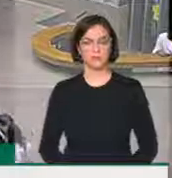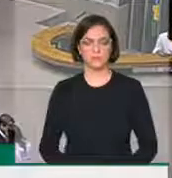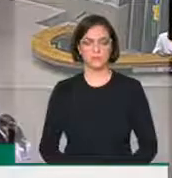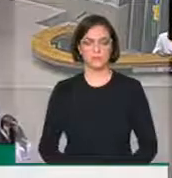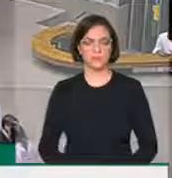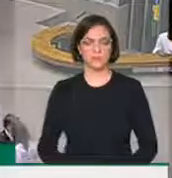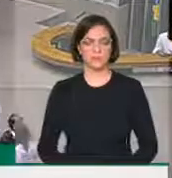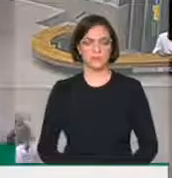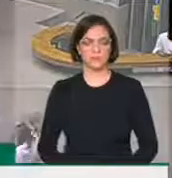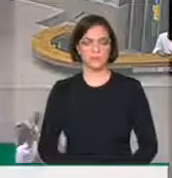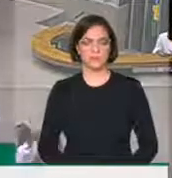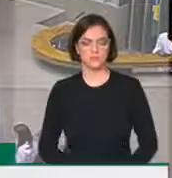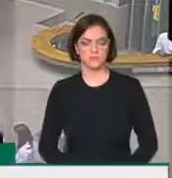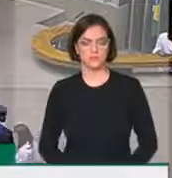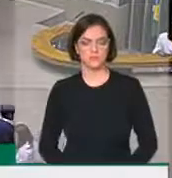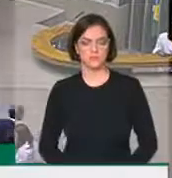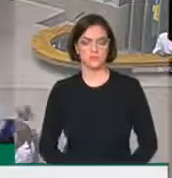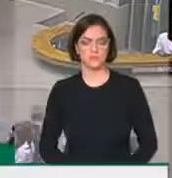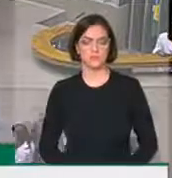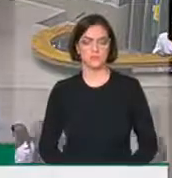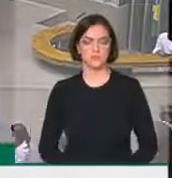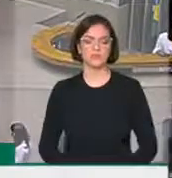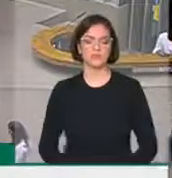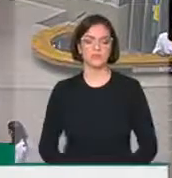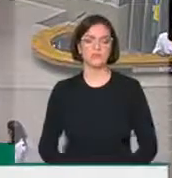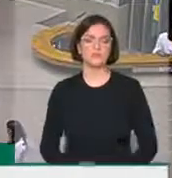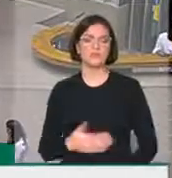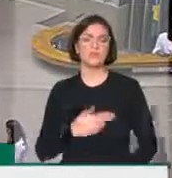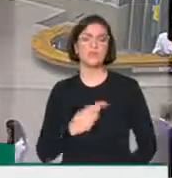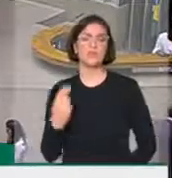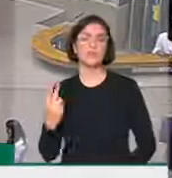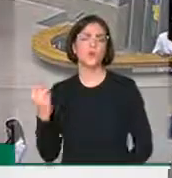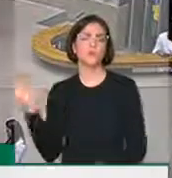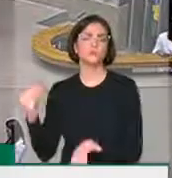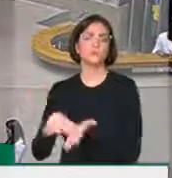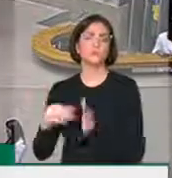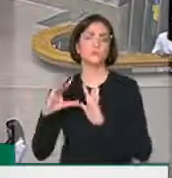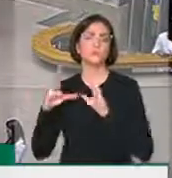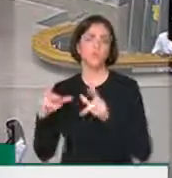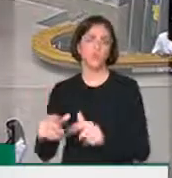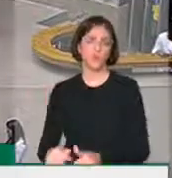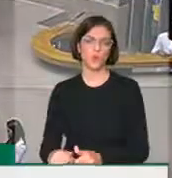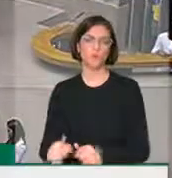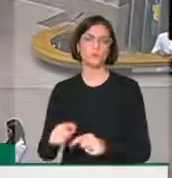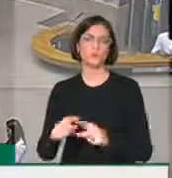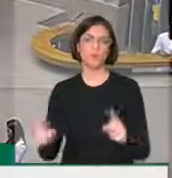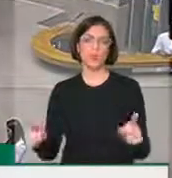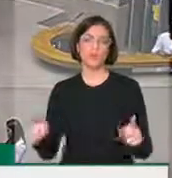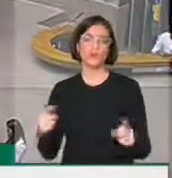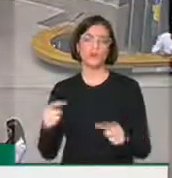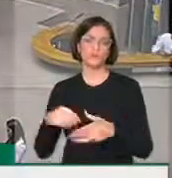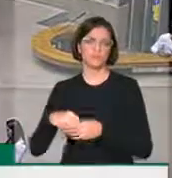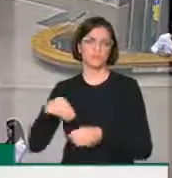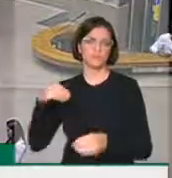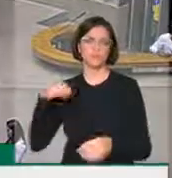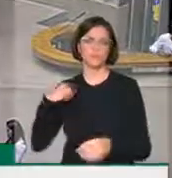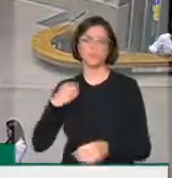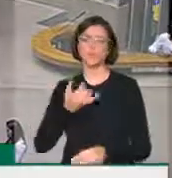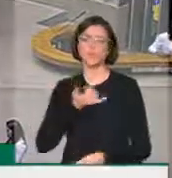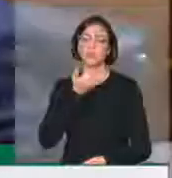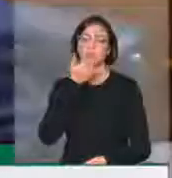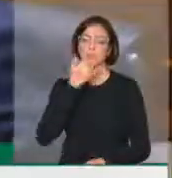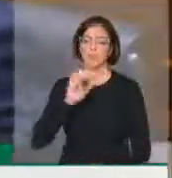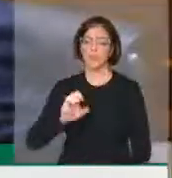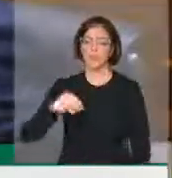Presidente, inscrito em todos e abrindo mão da minha inscrição apenas para fazer um registro que Emirados Árabes, não é Liga Árabe.